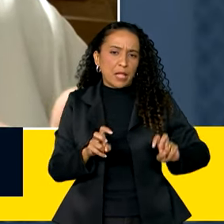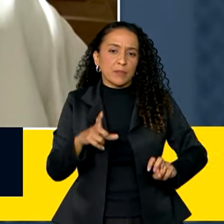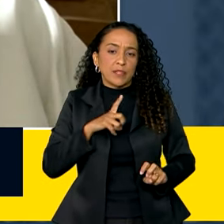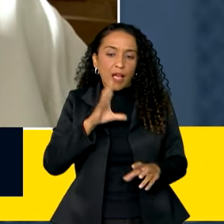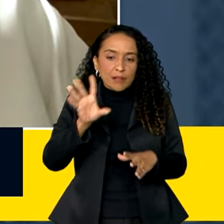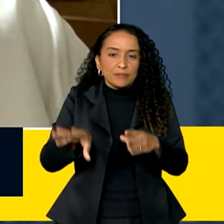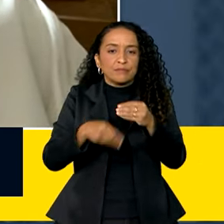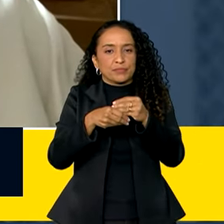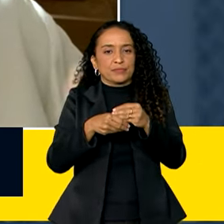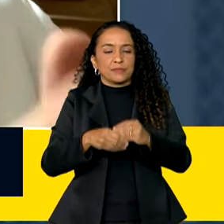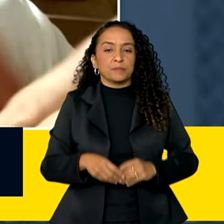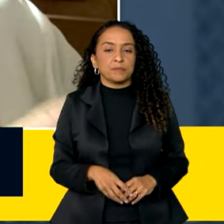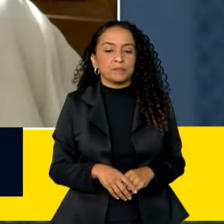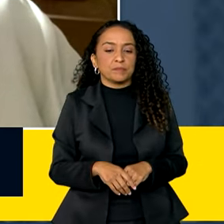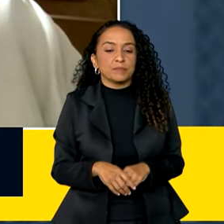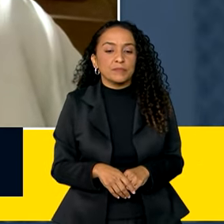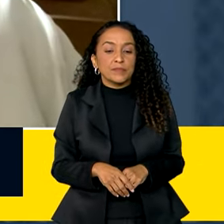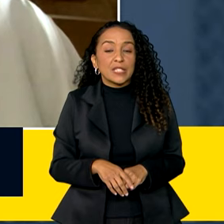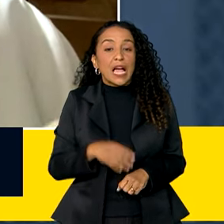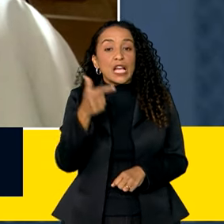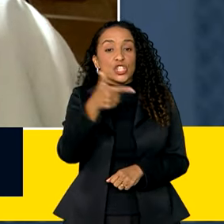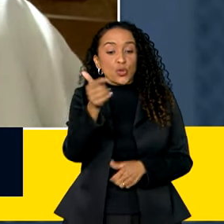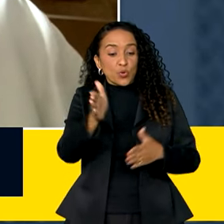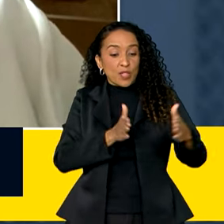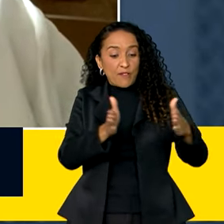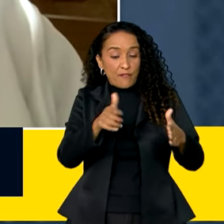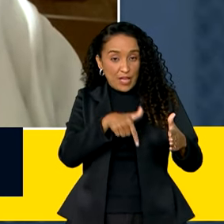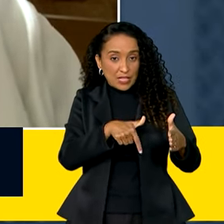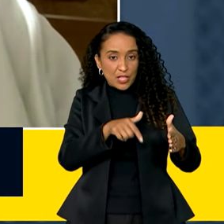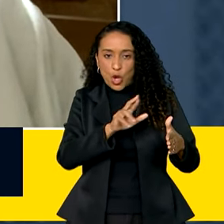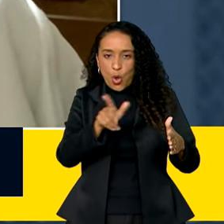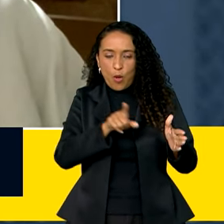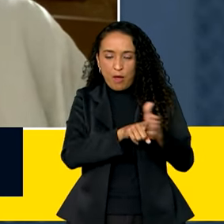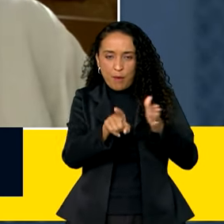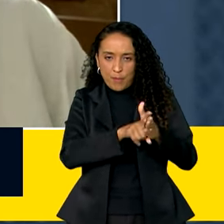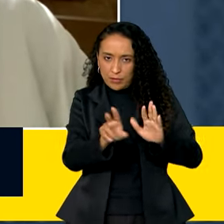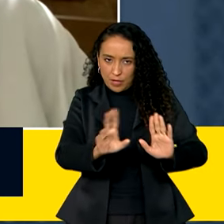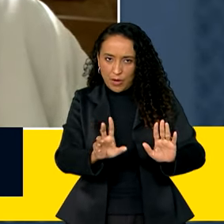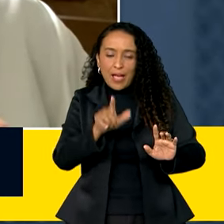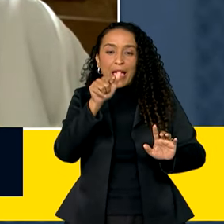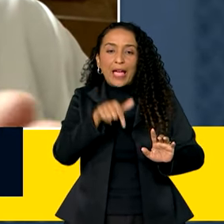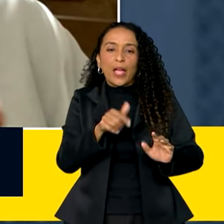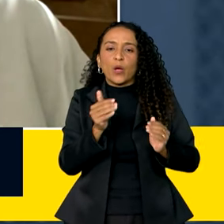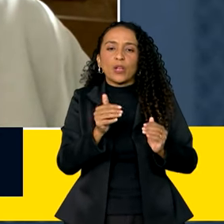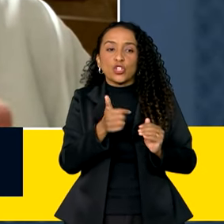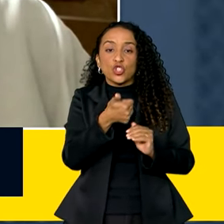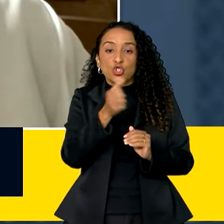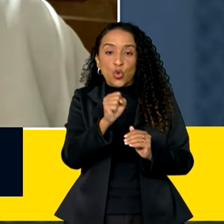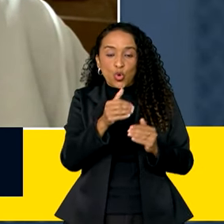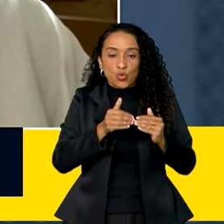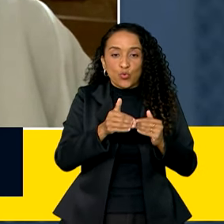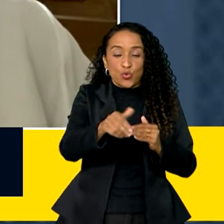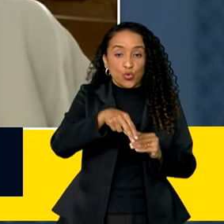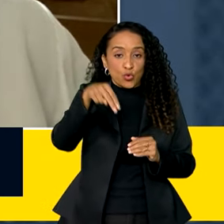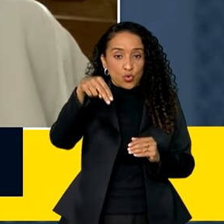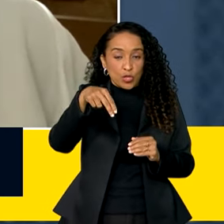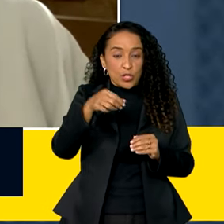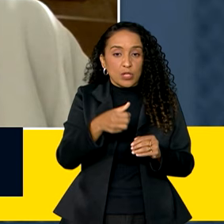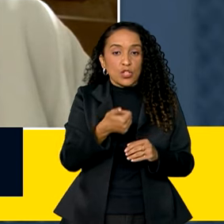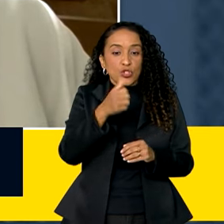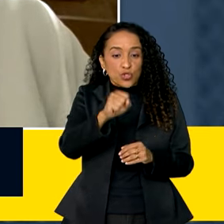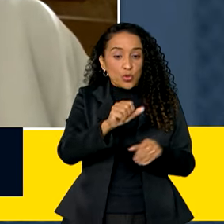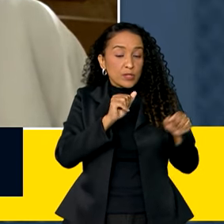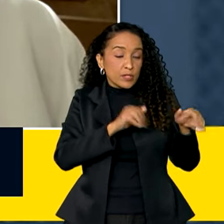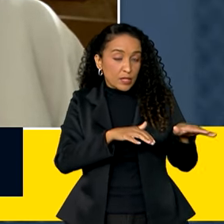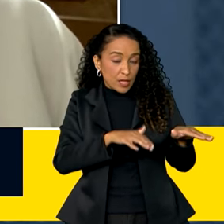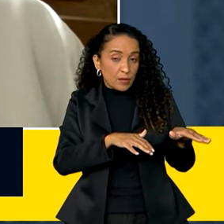inseridos a esse. Na segunda fase, deixa de ser enquete, que vai ser a partir do dia 18 do 9 de